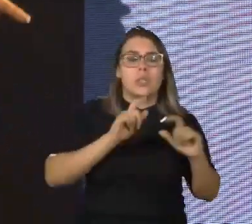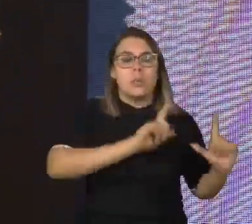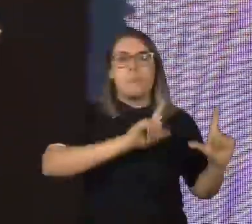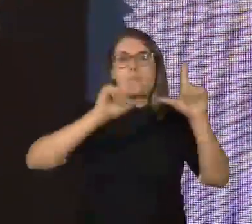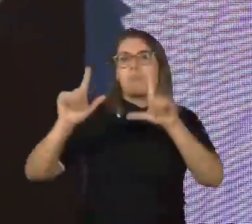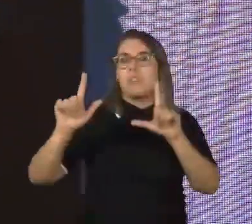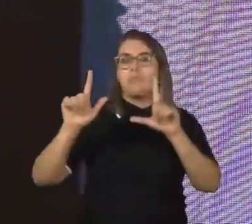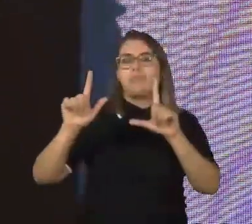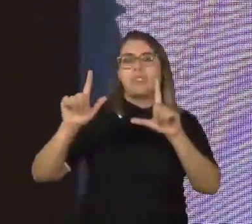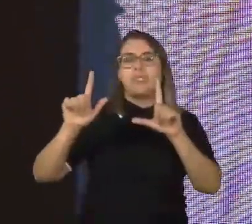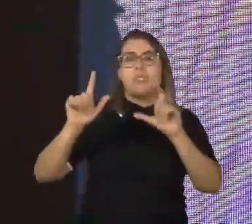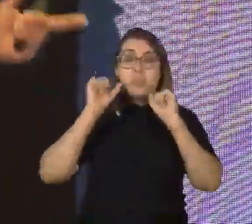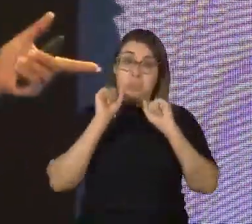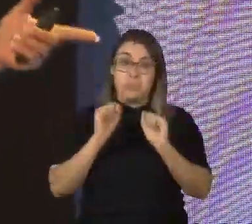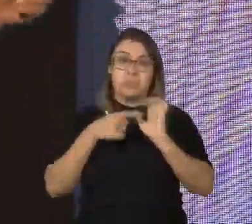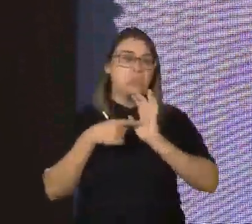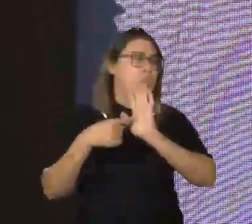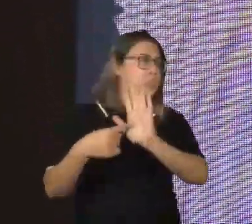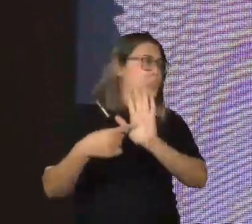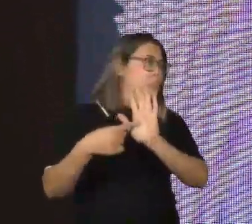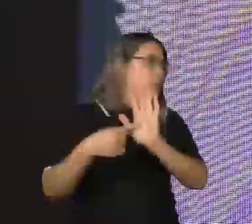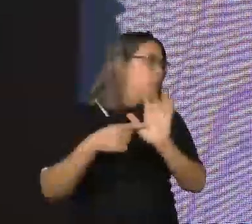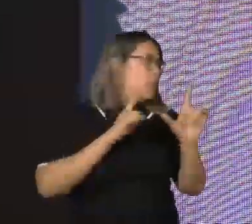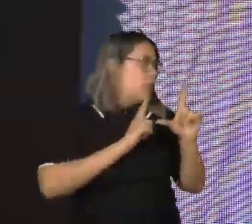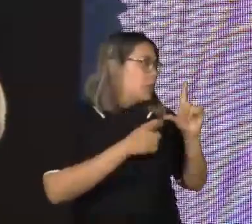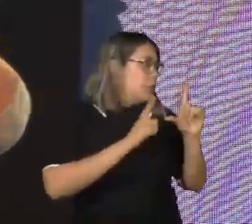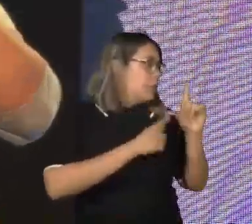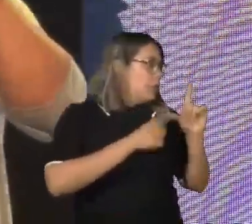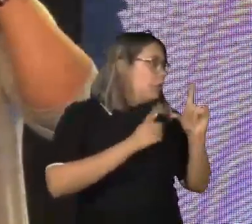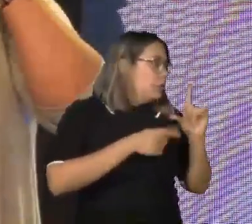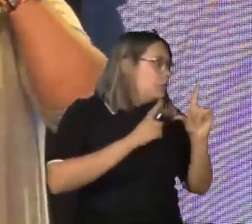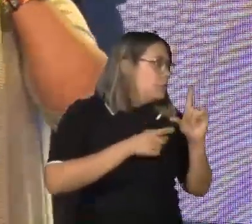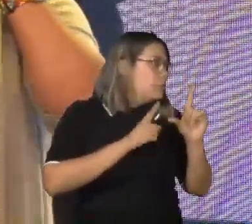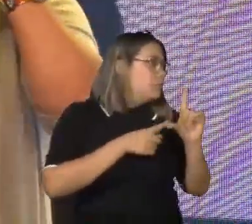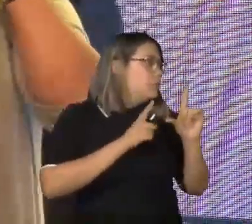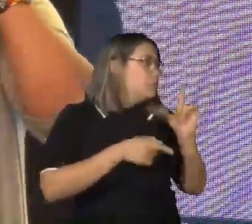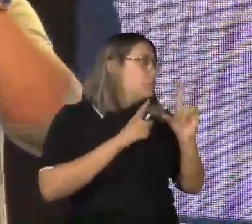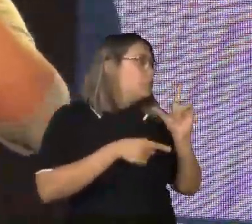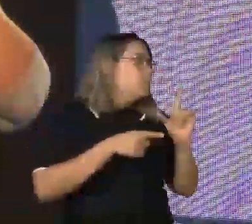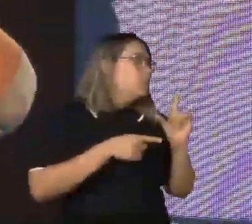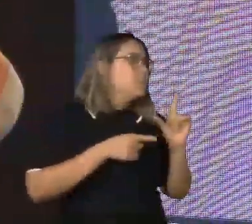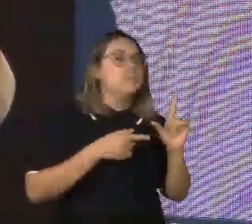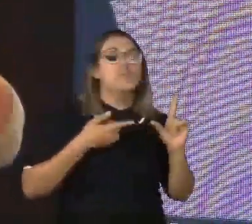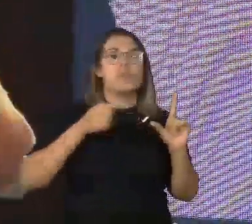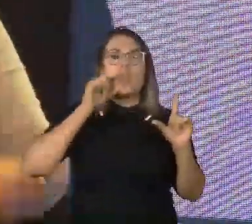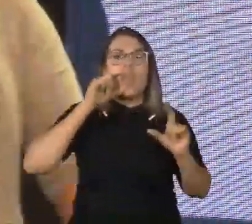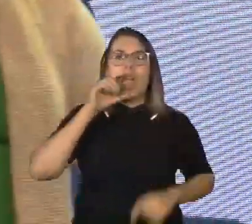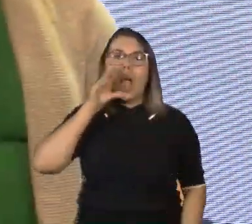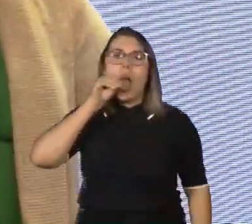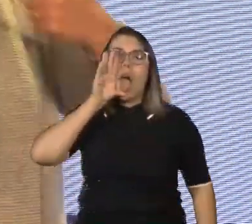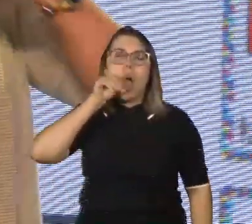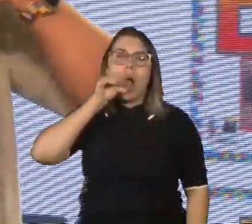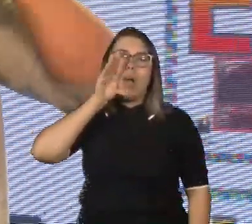onde a gente pode fazer a relação da letra, a gente mostra, através do gesto, a posição